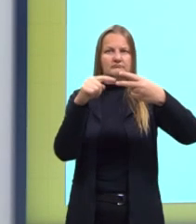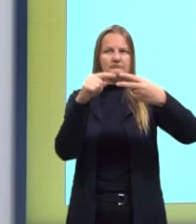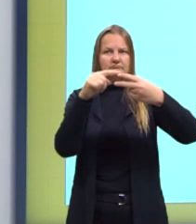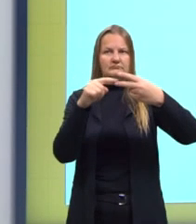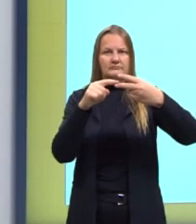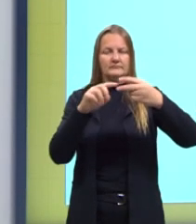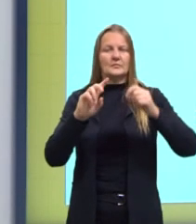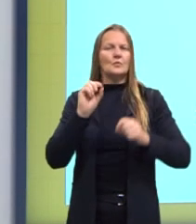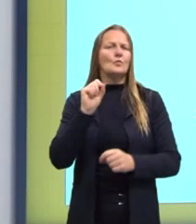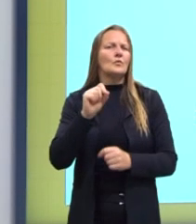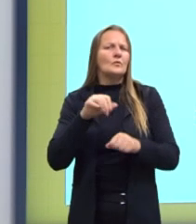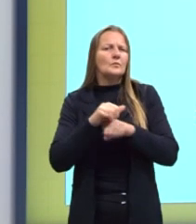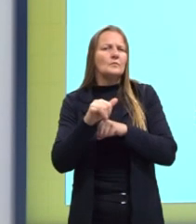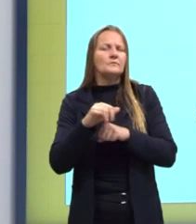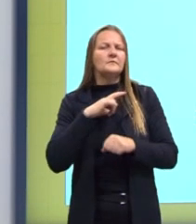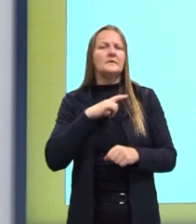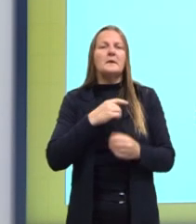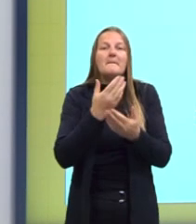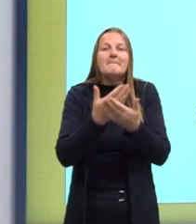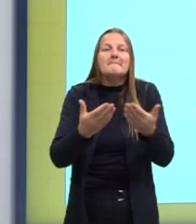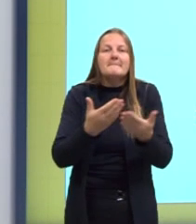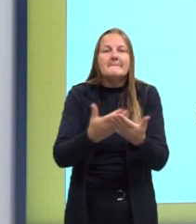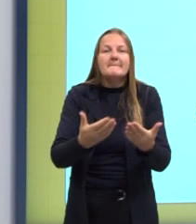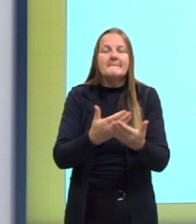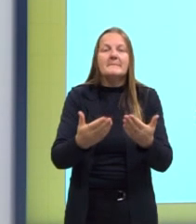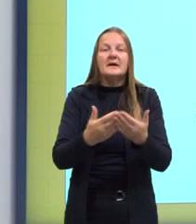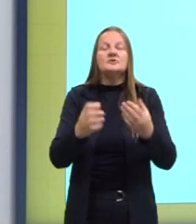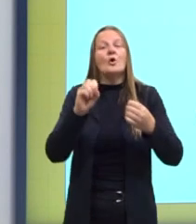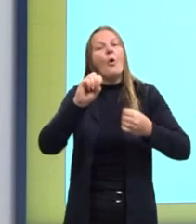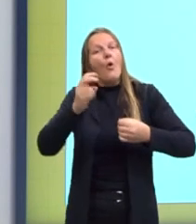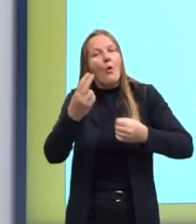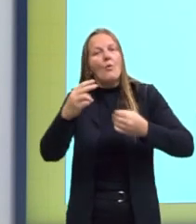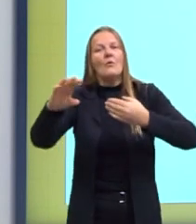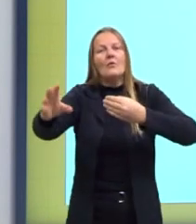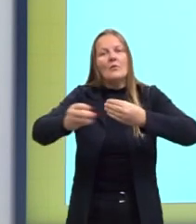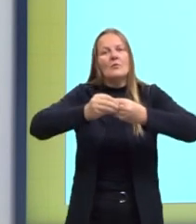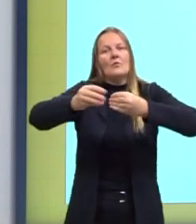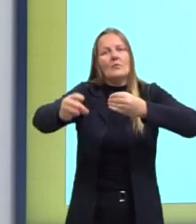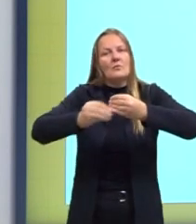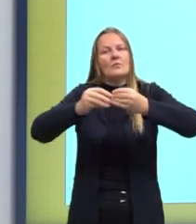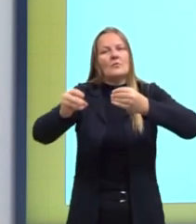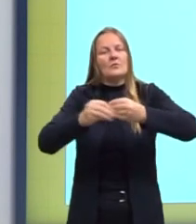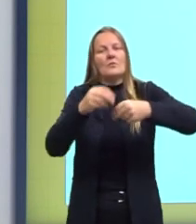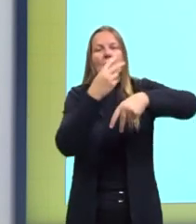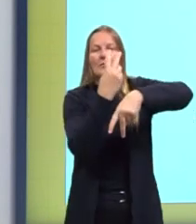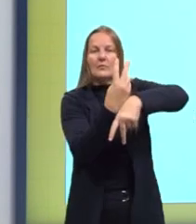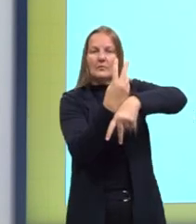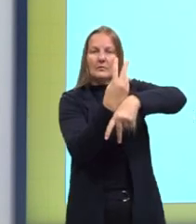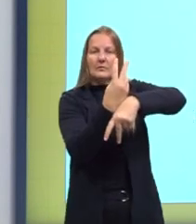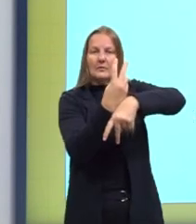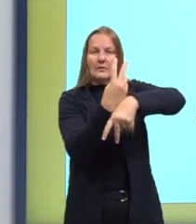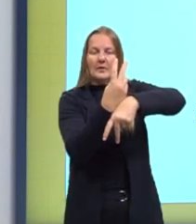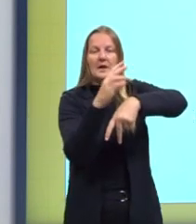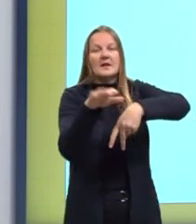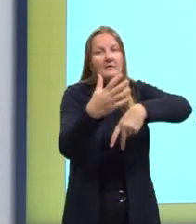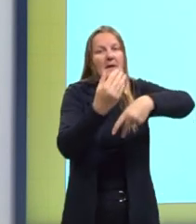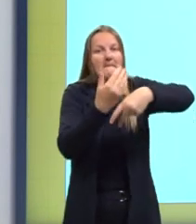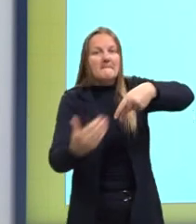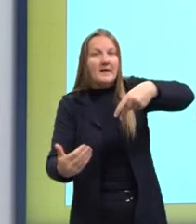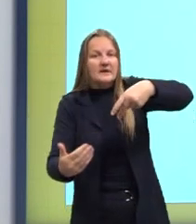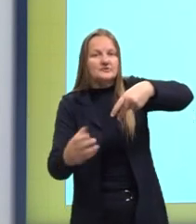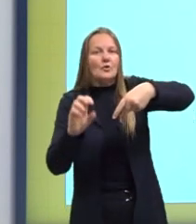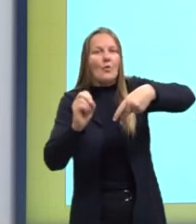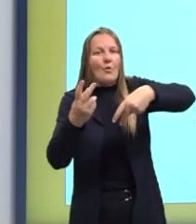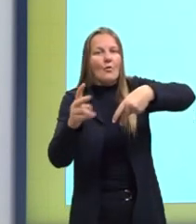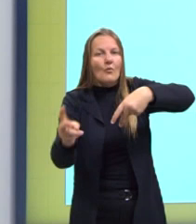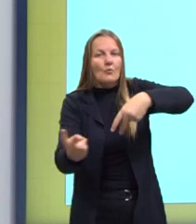quando há perda ou acréscimo de um ou mais cromossomos, devido a